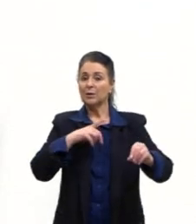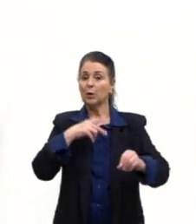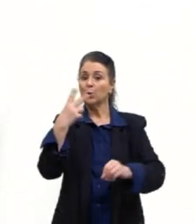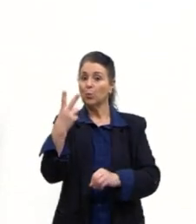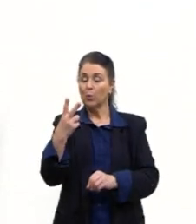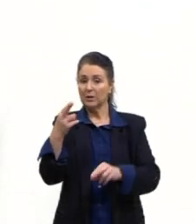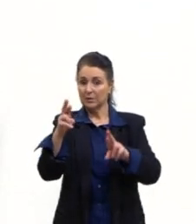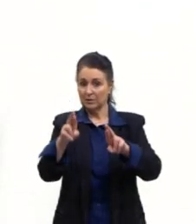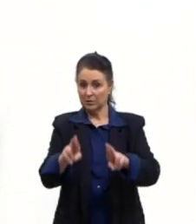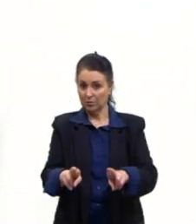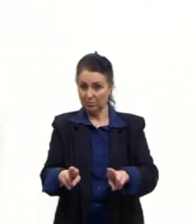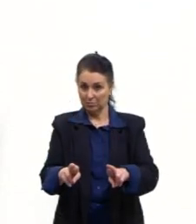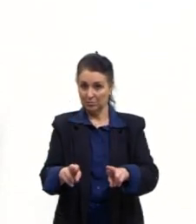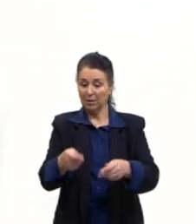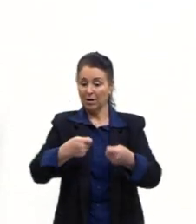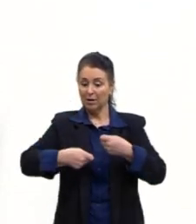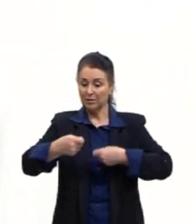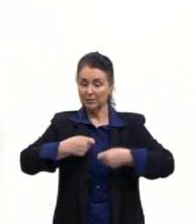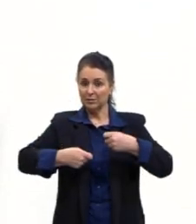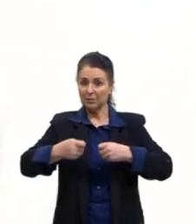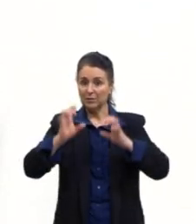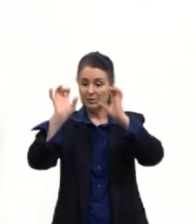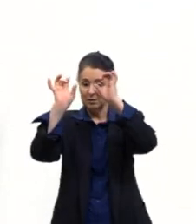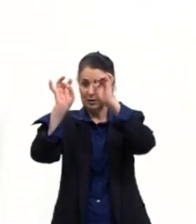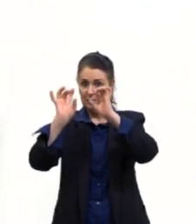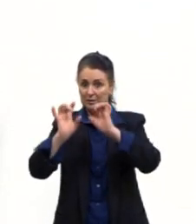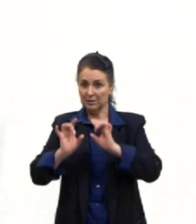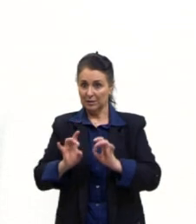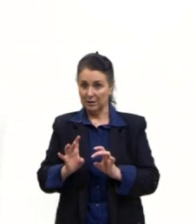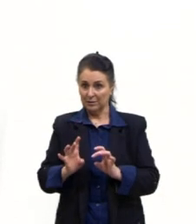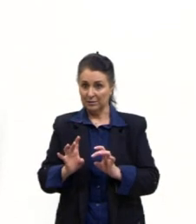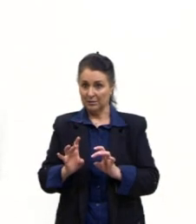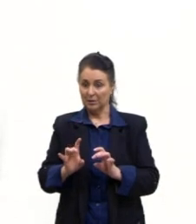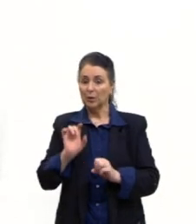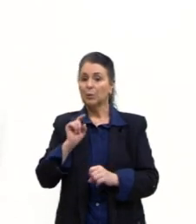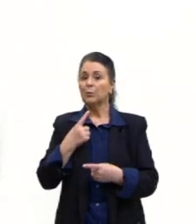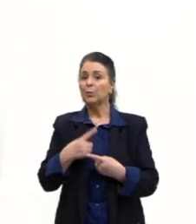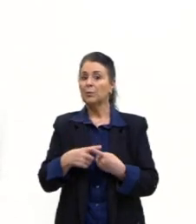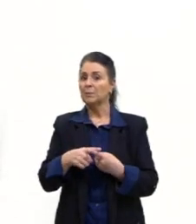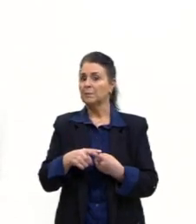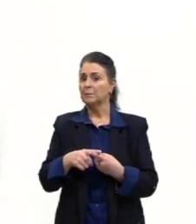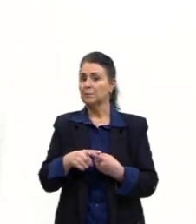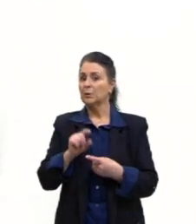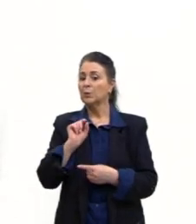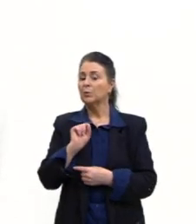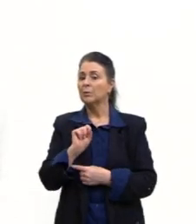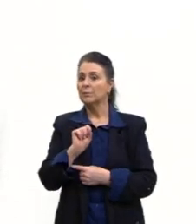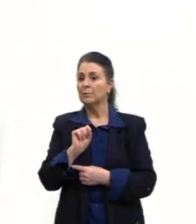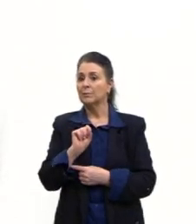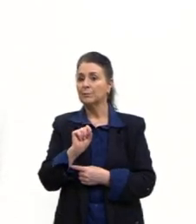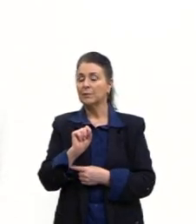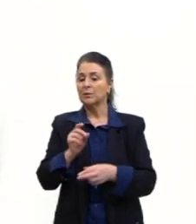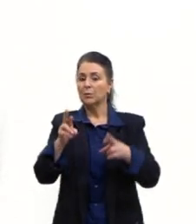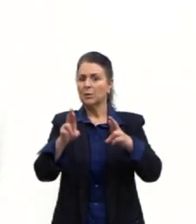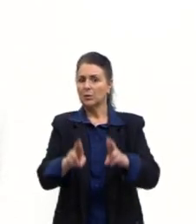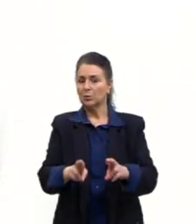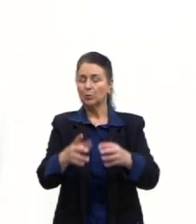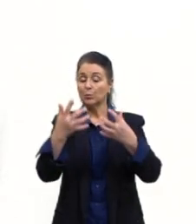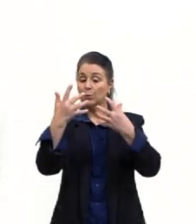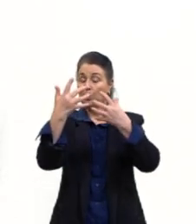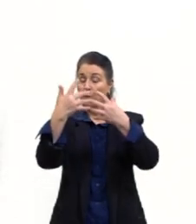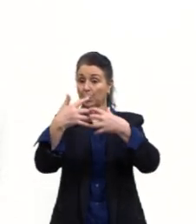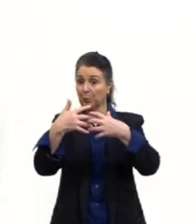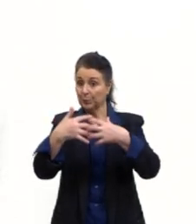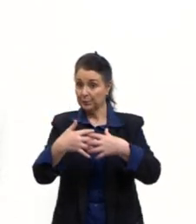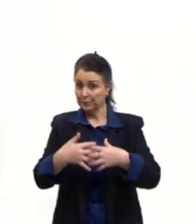regiões administrativas especiais. Essas regiões aí, elas são complexas, no mínimo,